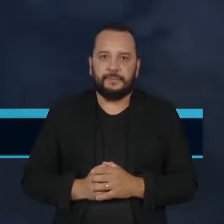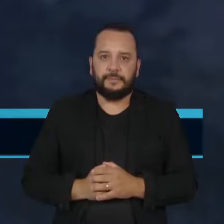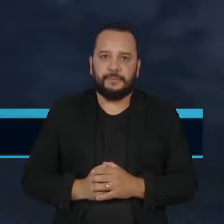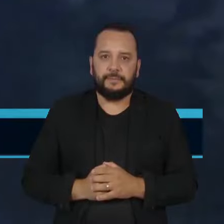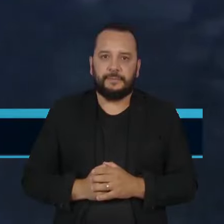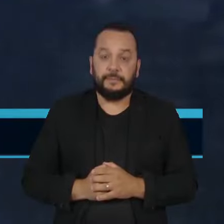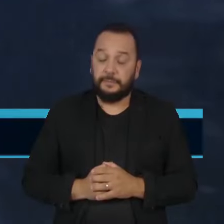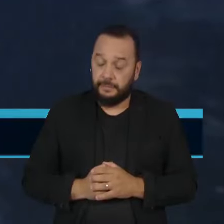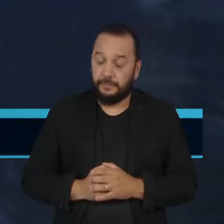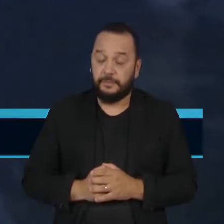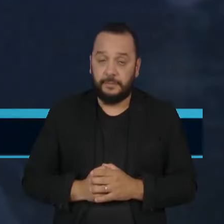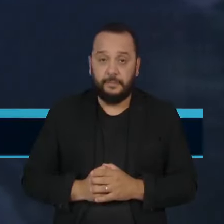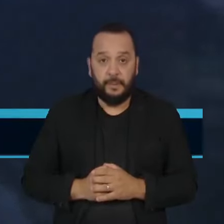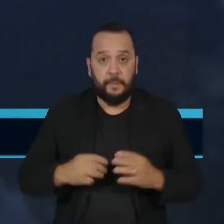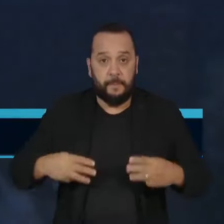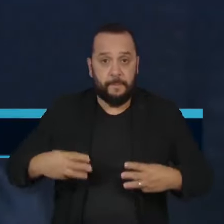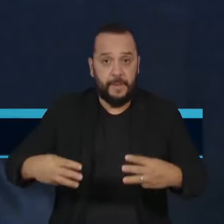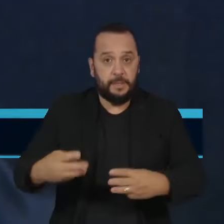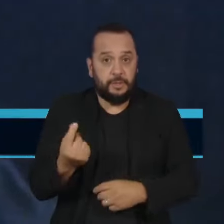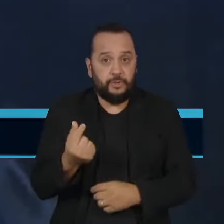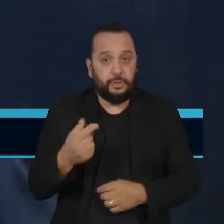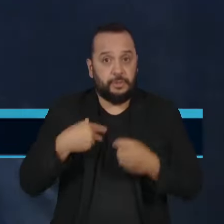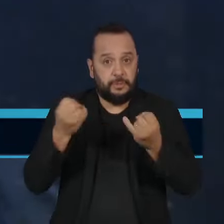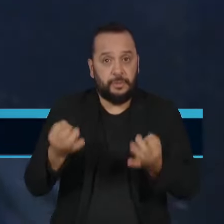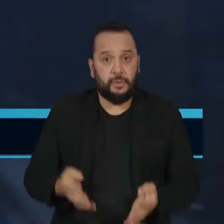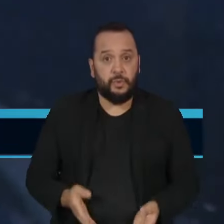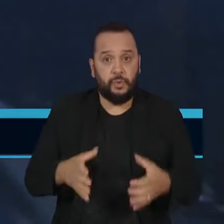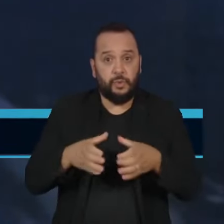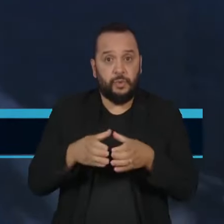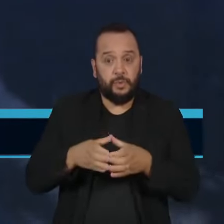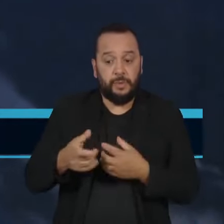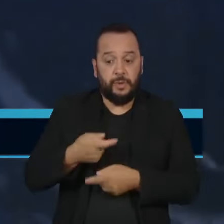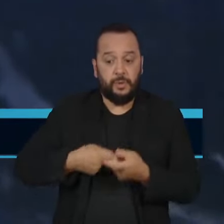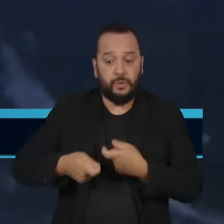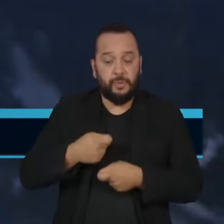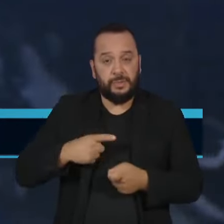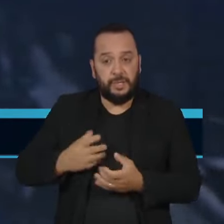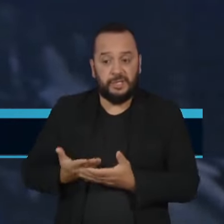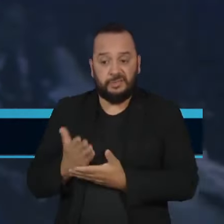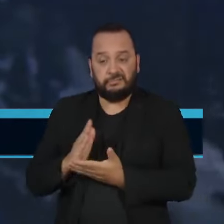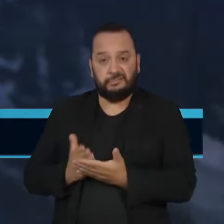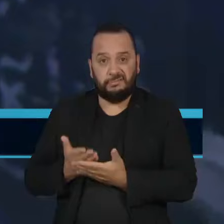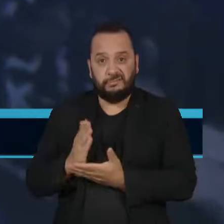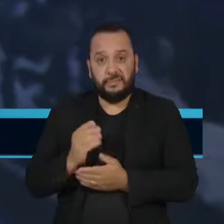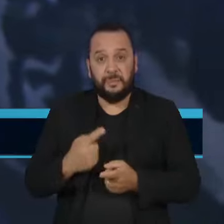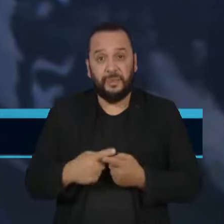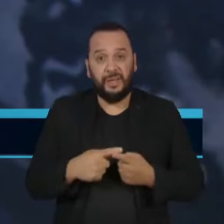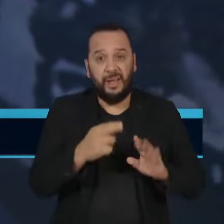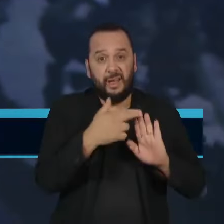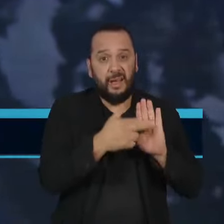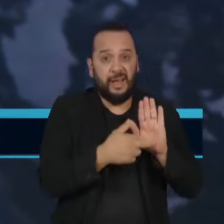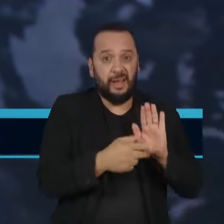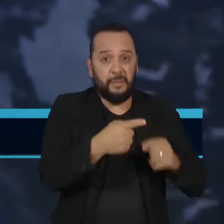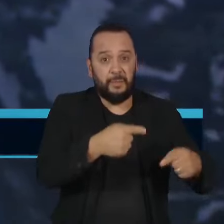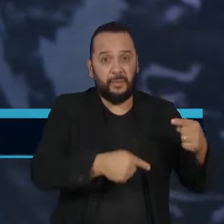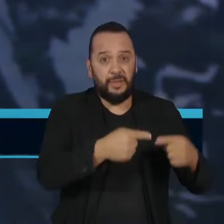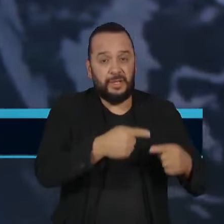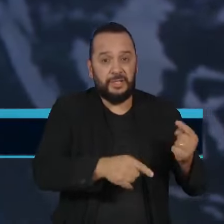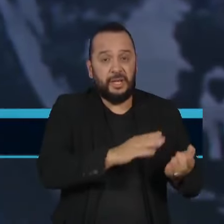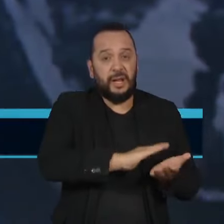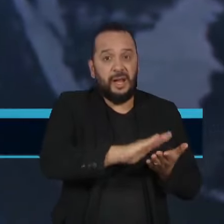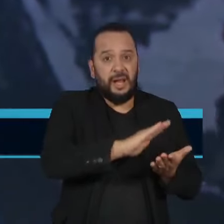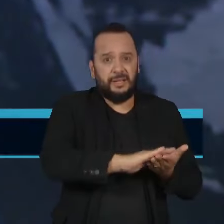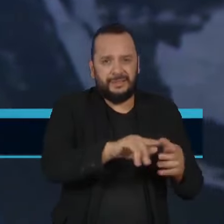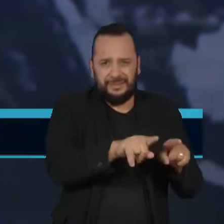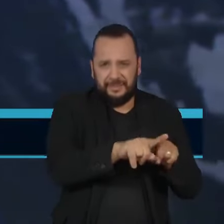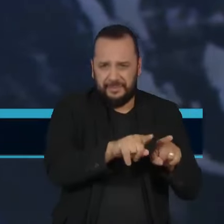O Ministério da Fazenda diz que há incômodo na equipe econômica com as críticas à política fiscal e nega a criatividade nas contas